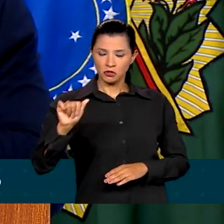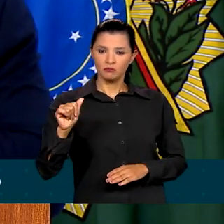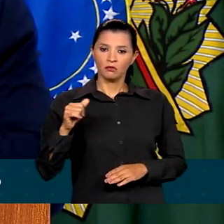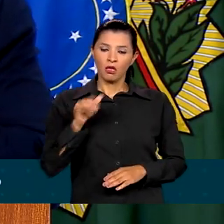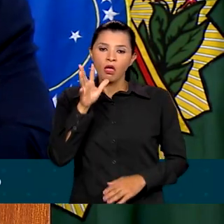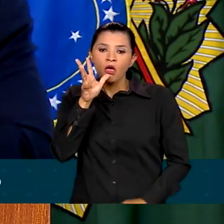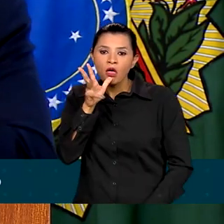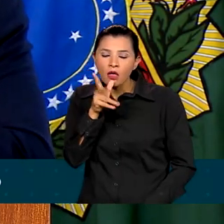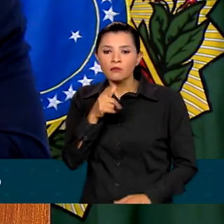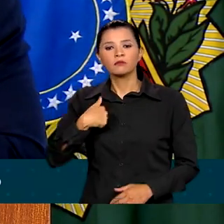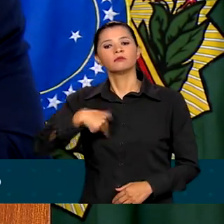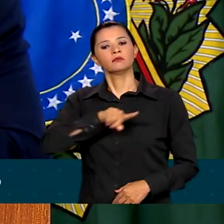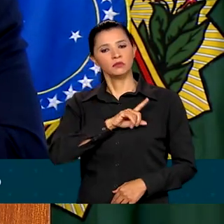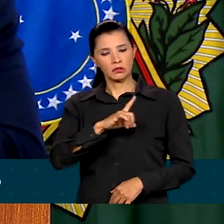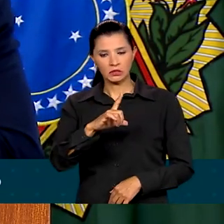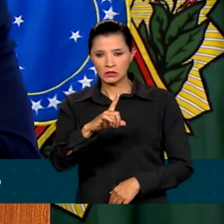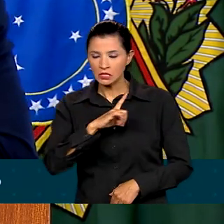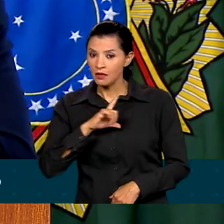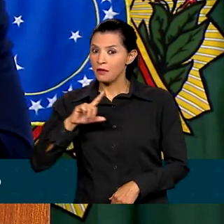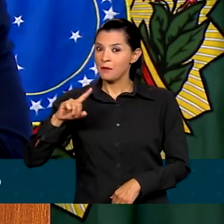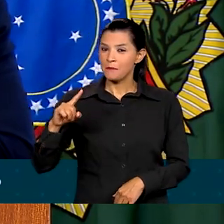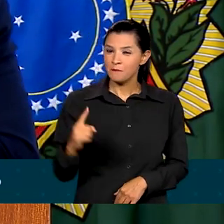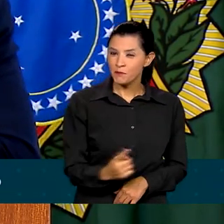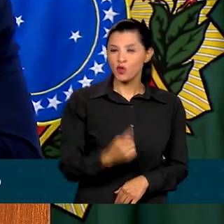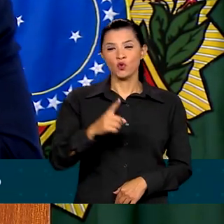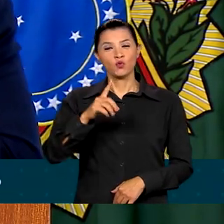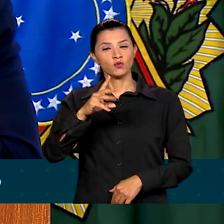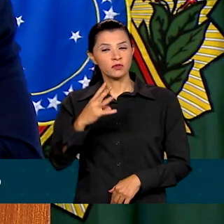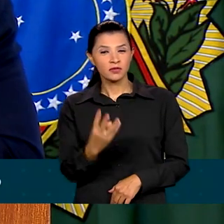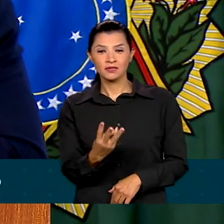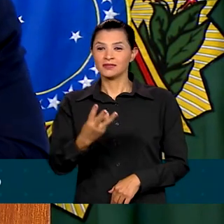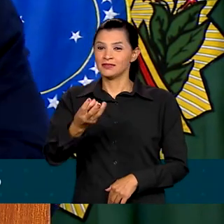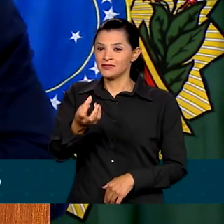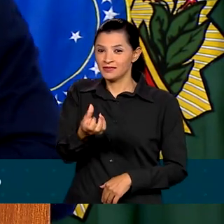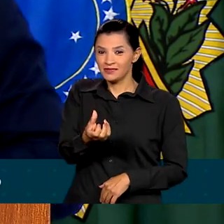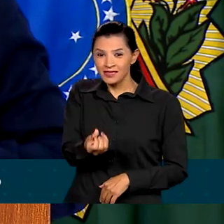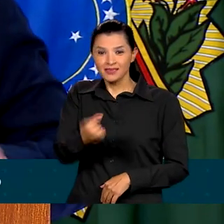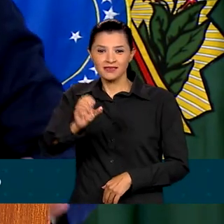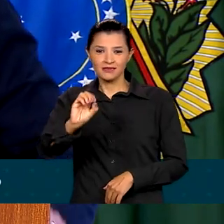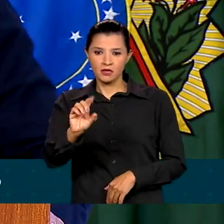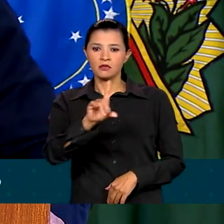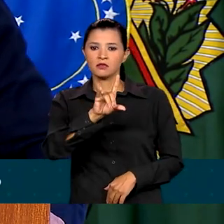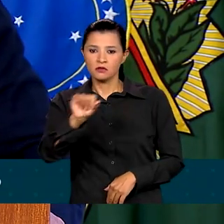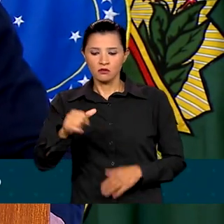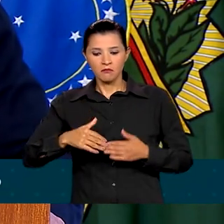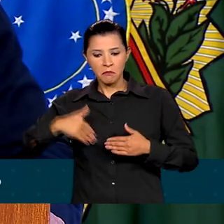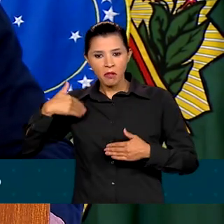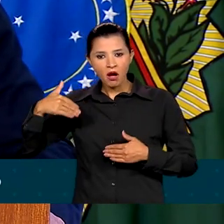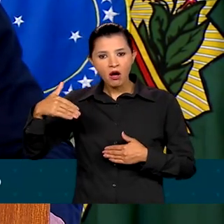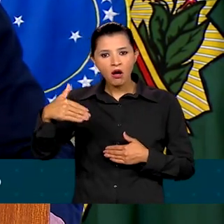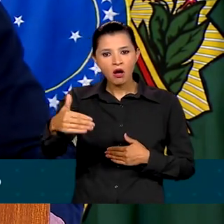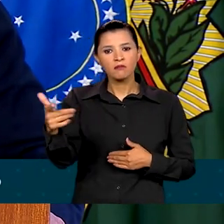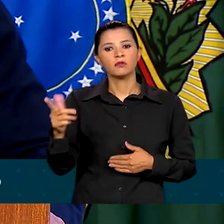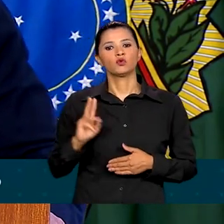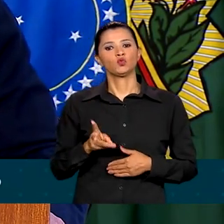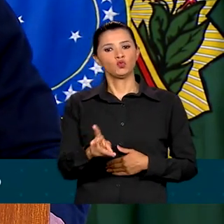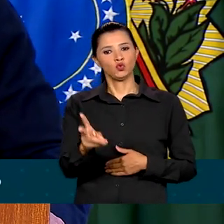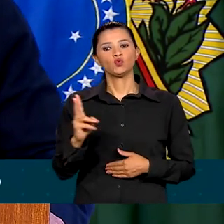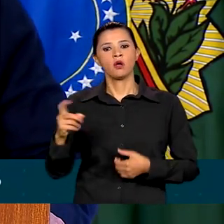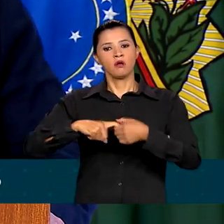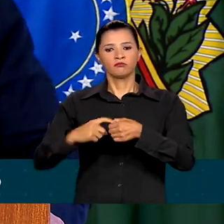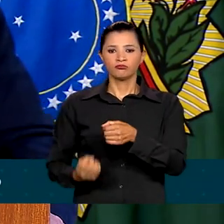nós ainda temos 1.360 dias para seguir reconstruindo esse país.